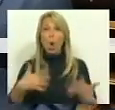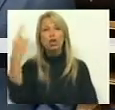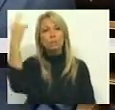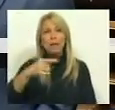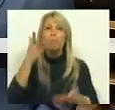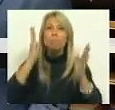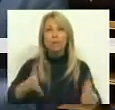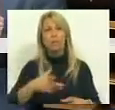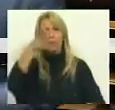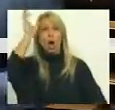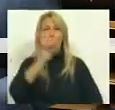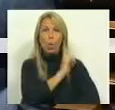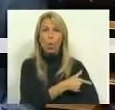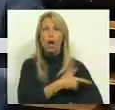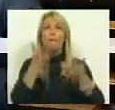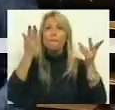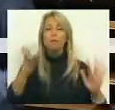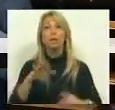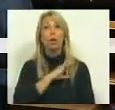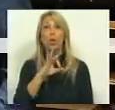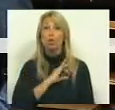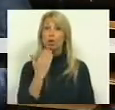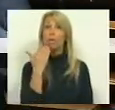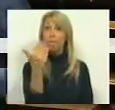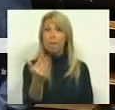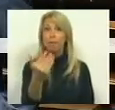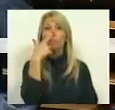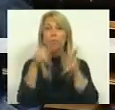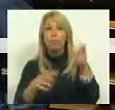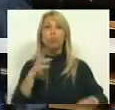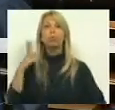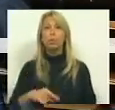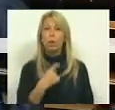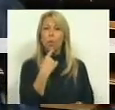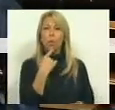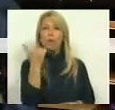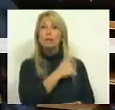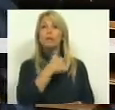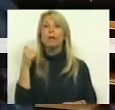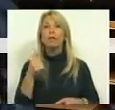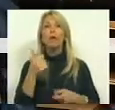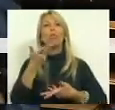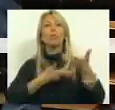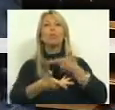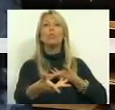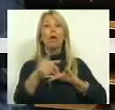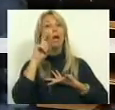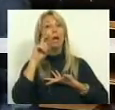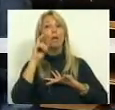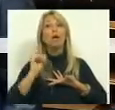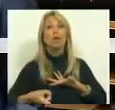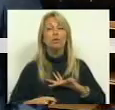essa coragem. O Sr. pediu enormes sacrifícios aos portugueses. E em troca garantiu que